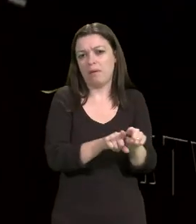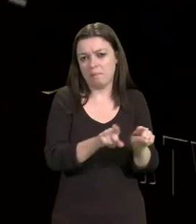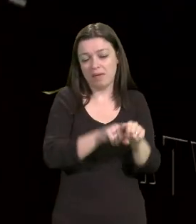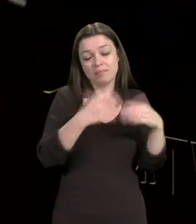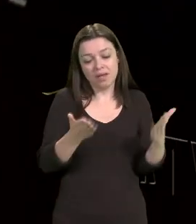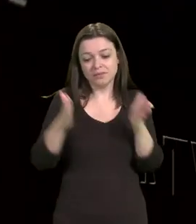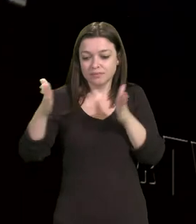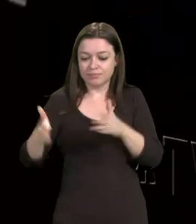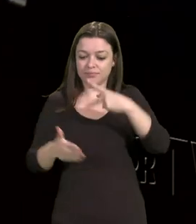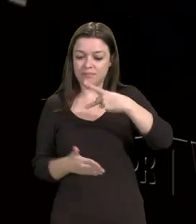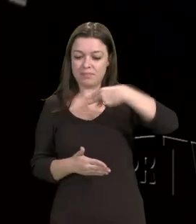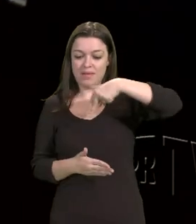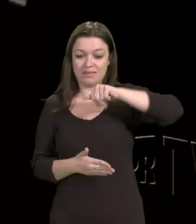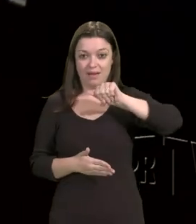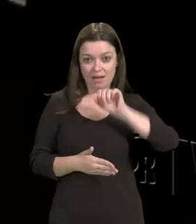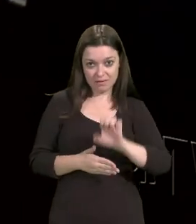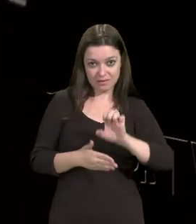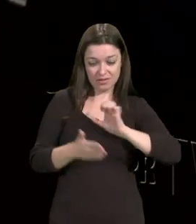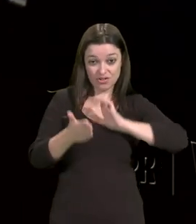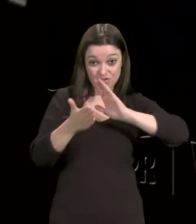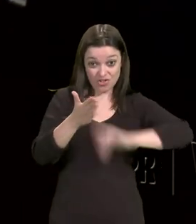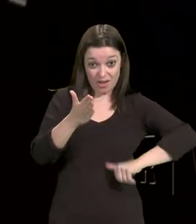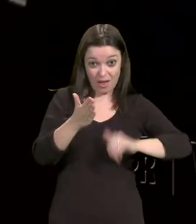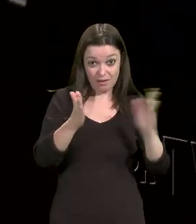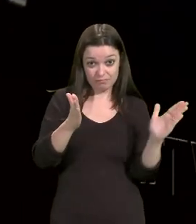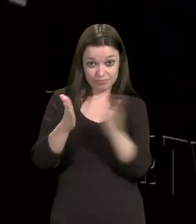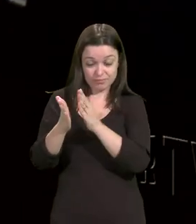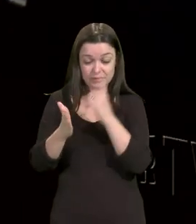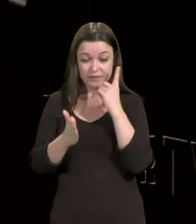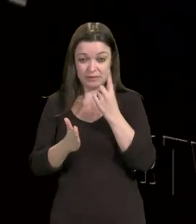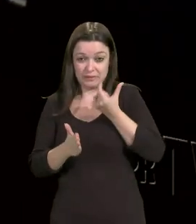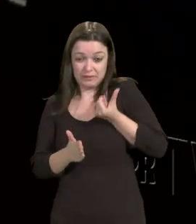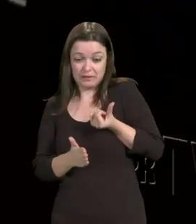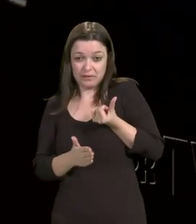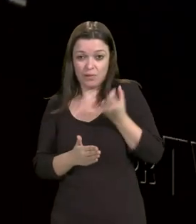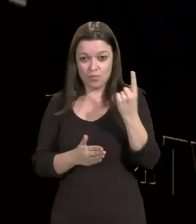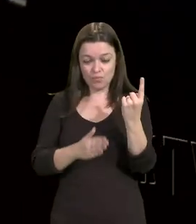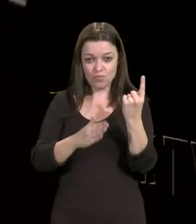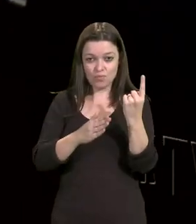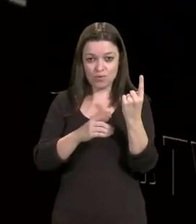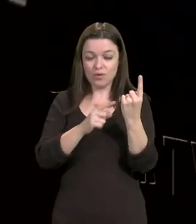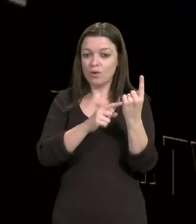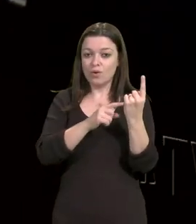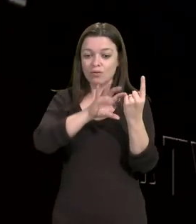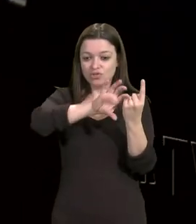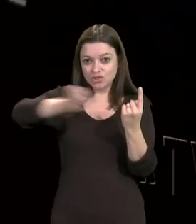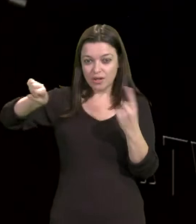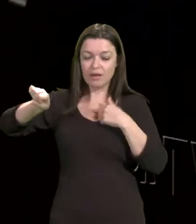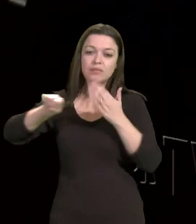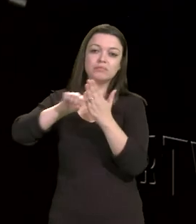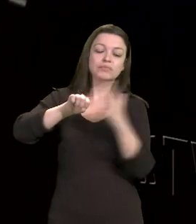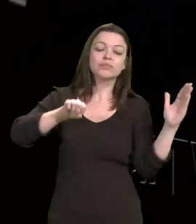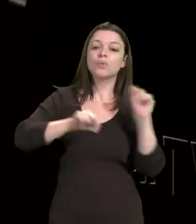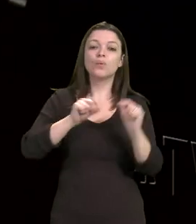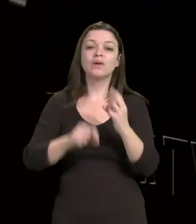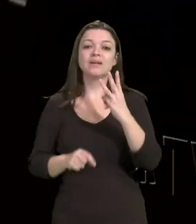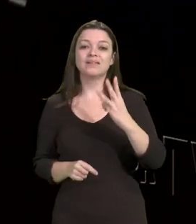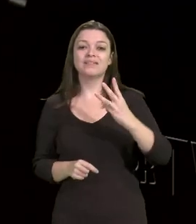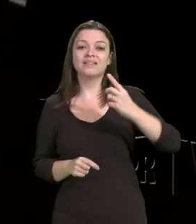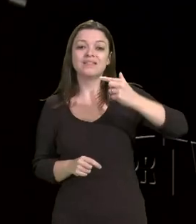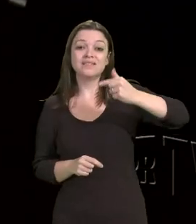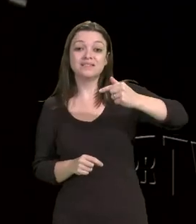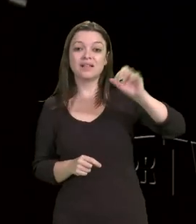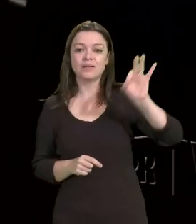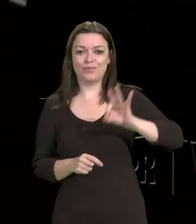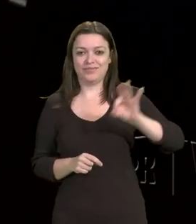Pois bem, se nós tiramos o dinheiro do PNAES, o montante dos cortes não é de 30, mas de 37%, é disso que nós